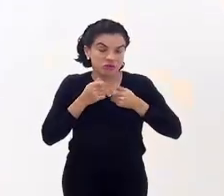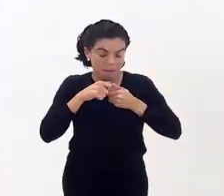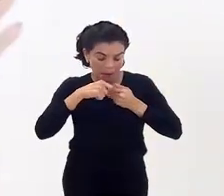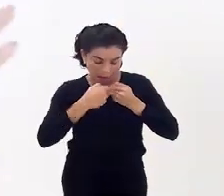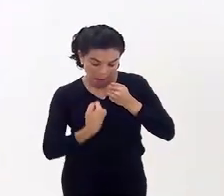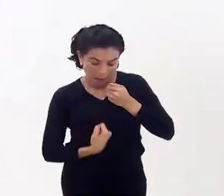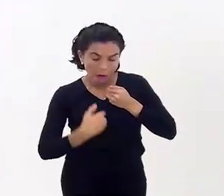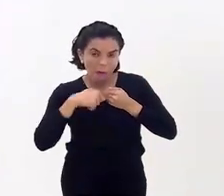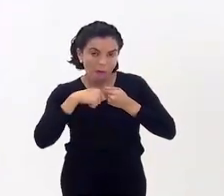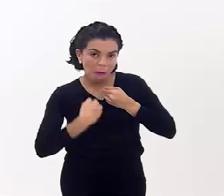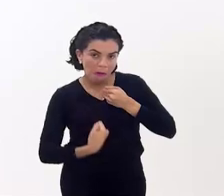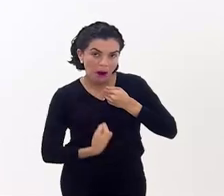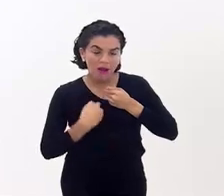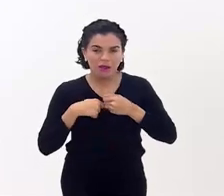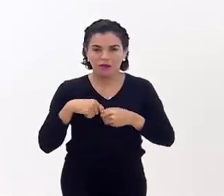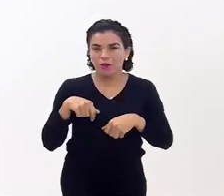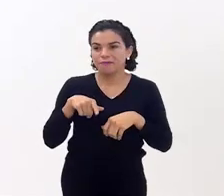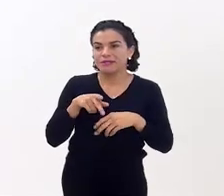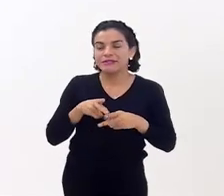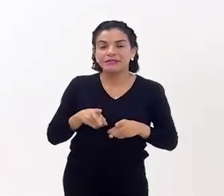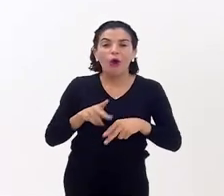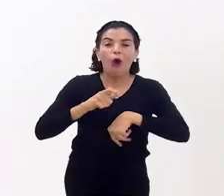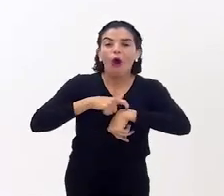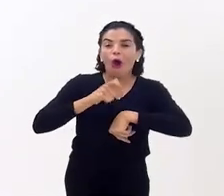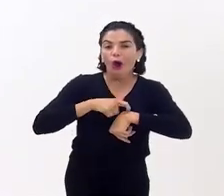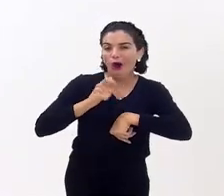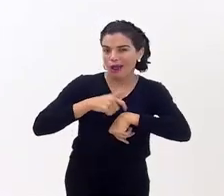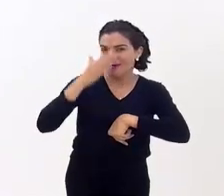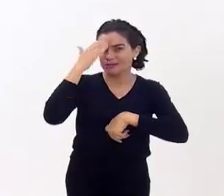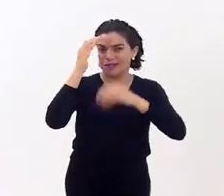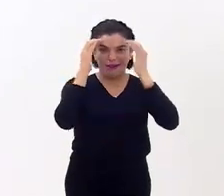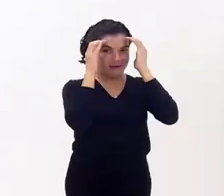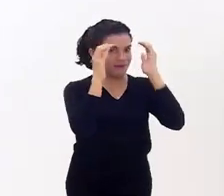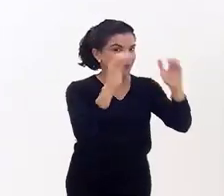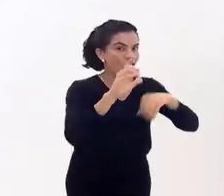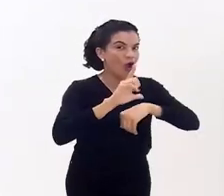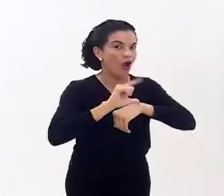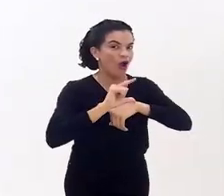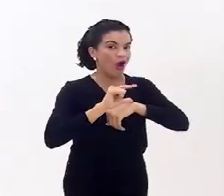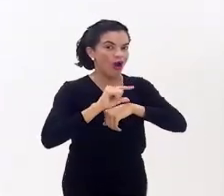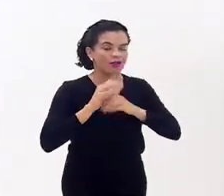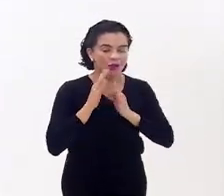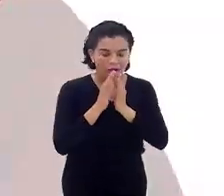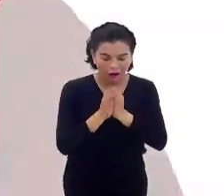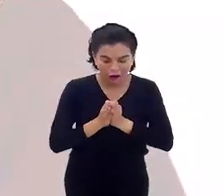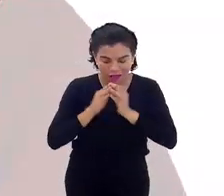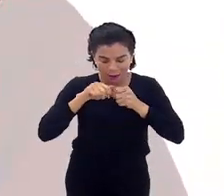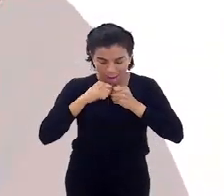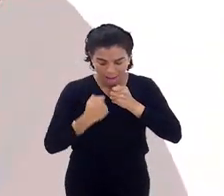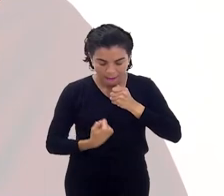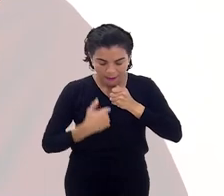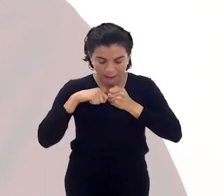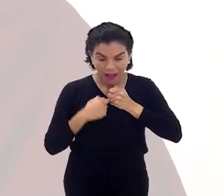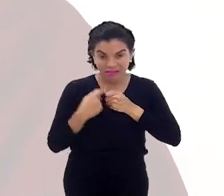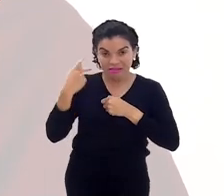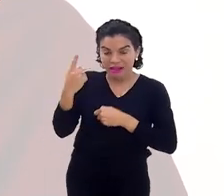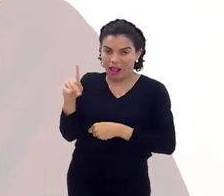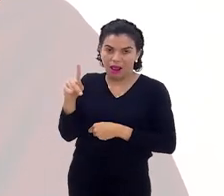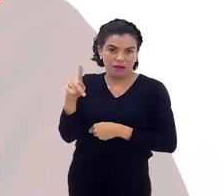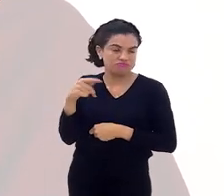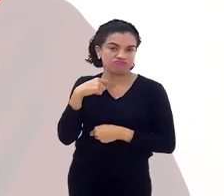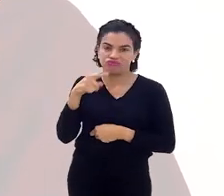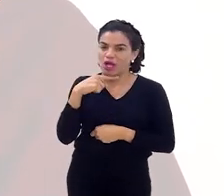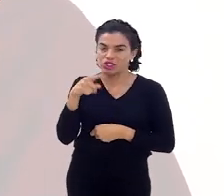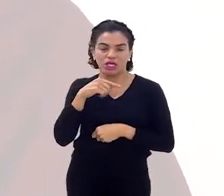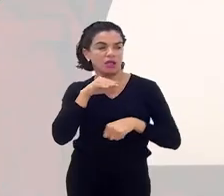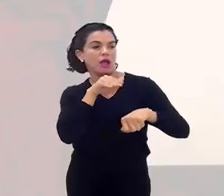exemplo, eu não falo com ela nunca num determinado horário, que é o horário da oração dela. Então, não adianta que naquele horário não se fale.